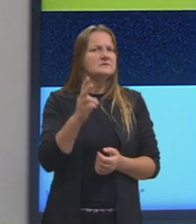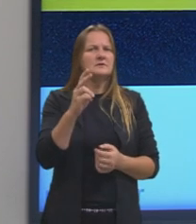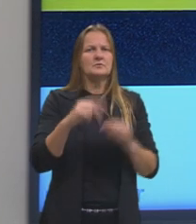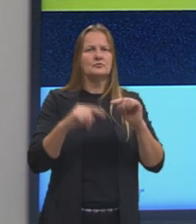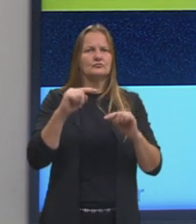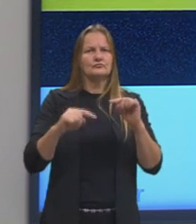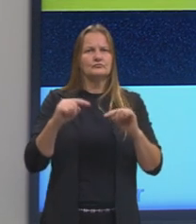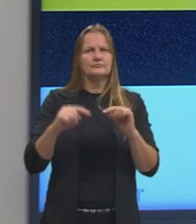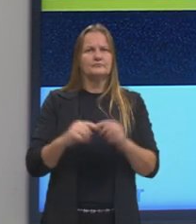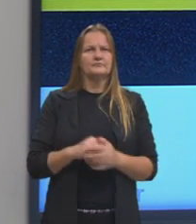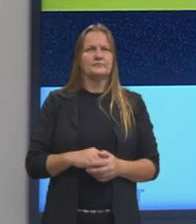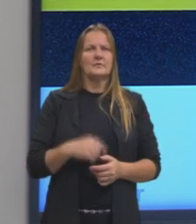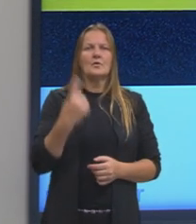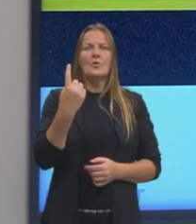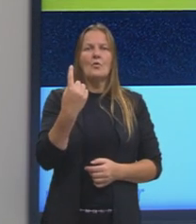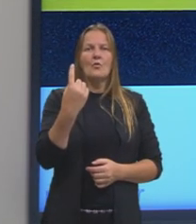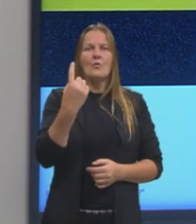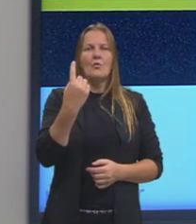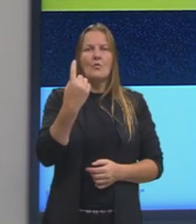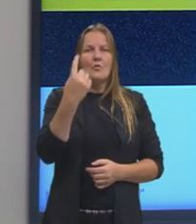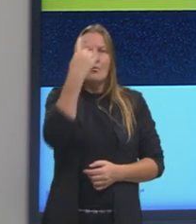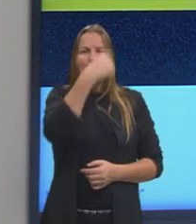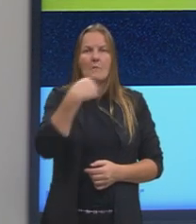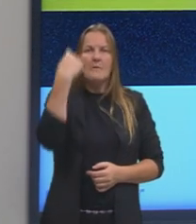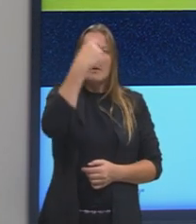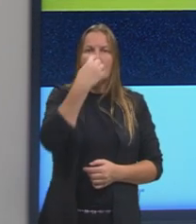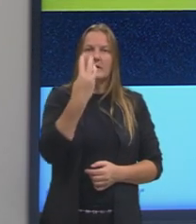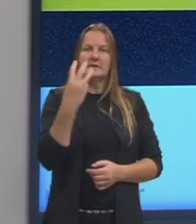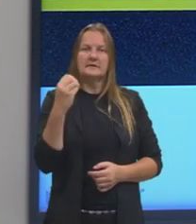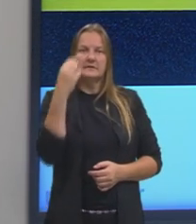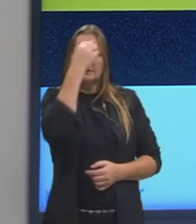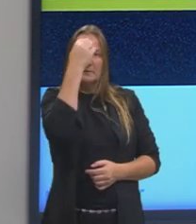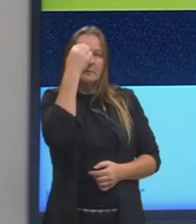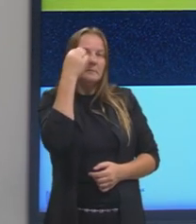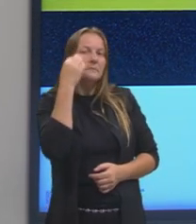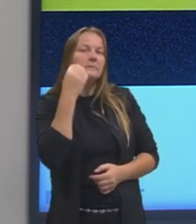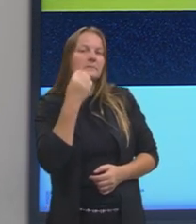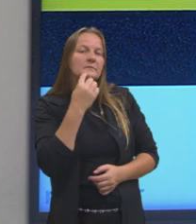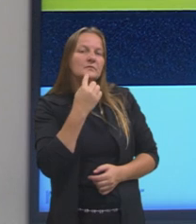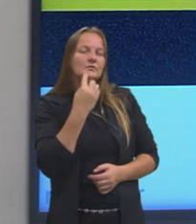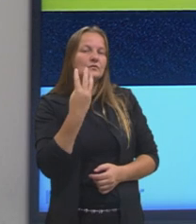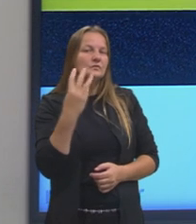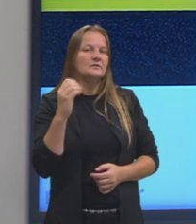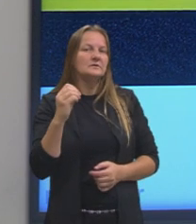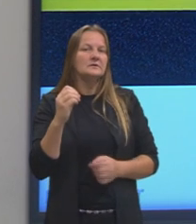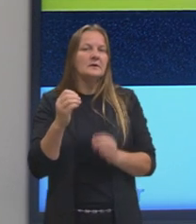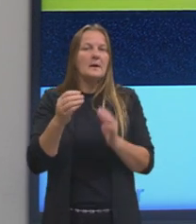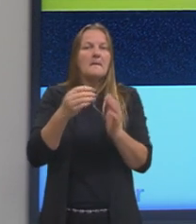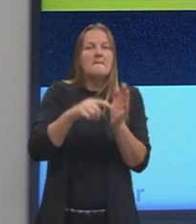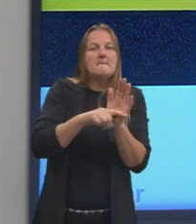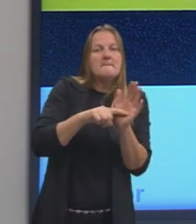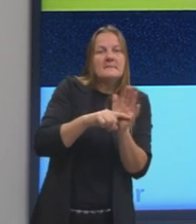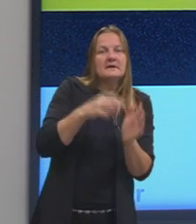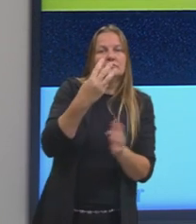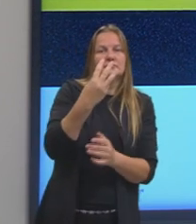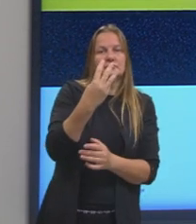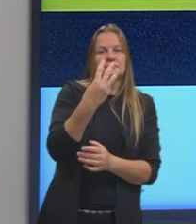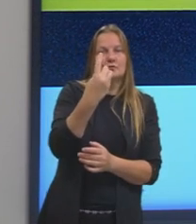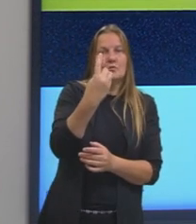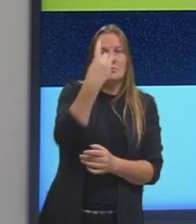Aqui a gente faz 1 hora e 30 minutos menos 1 hora, né? A gente consegue ver, então, que vai sobrar 30 minutos.